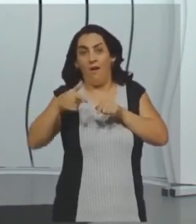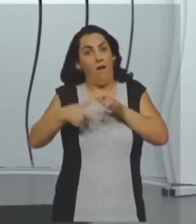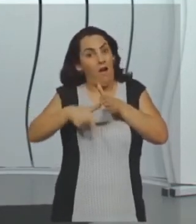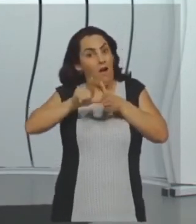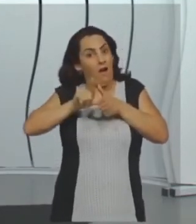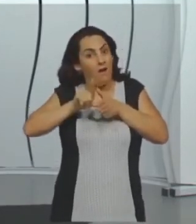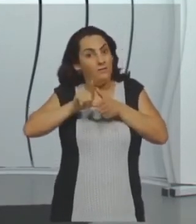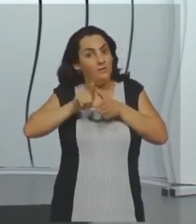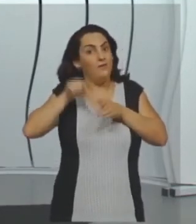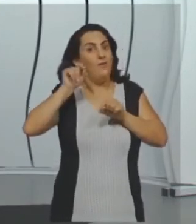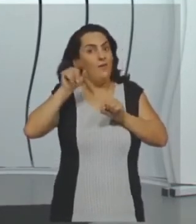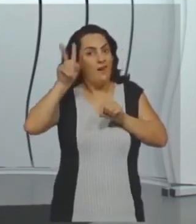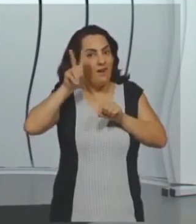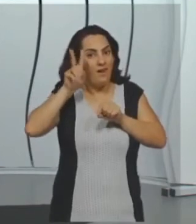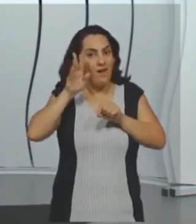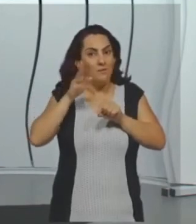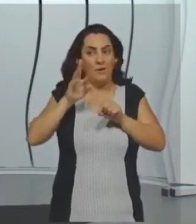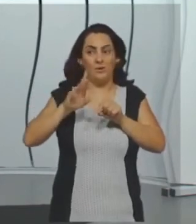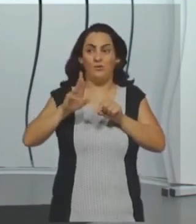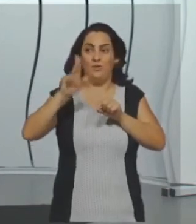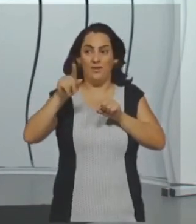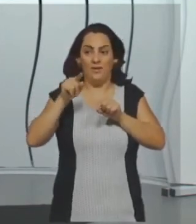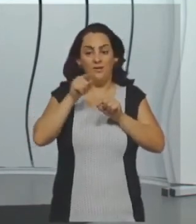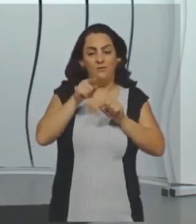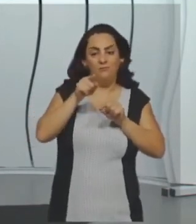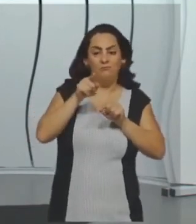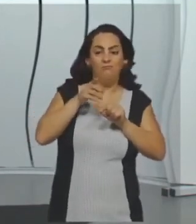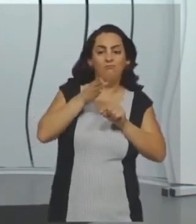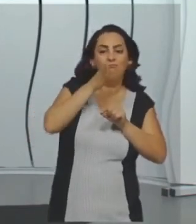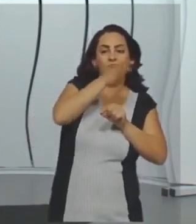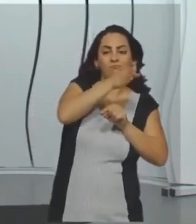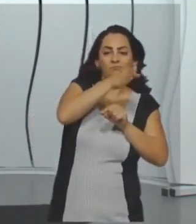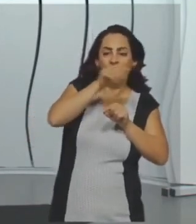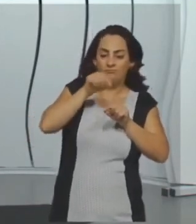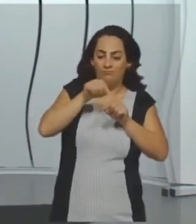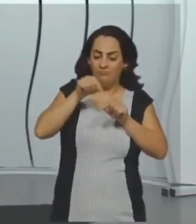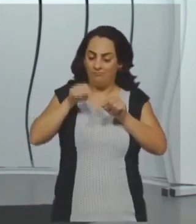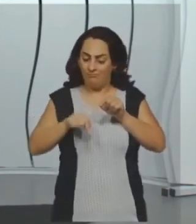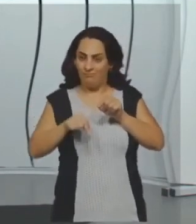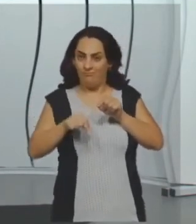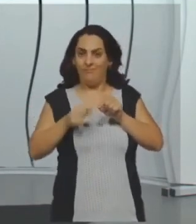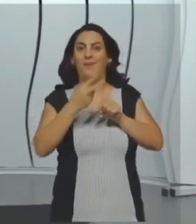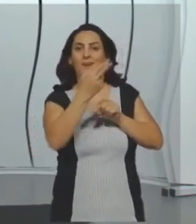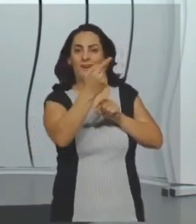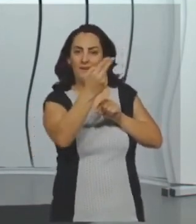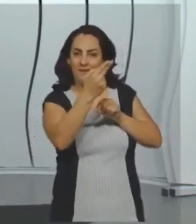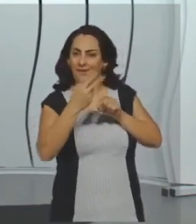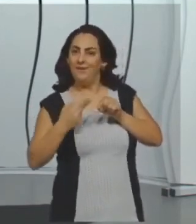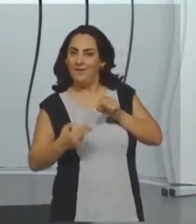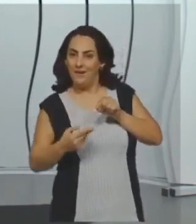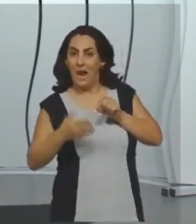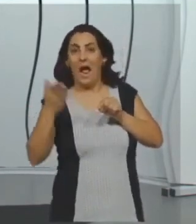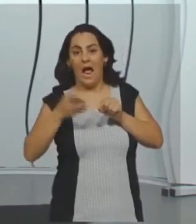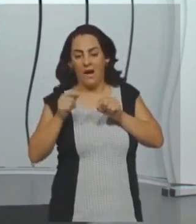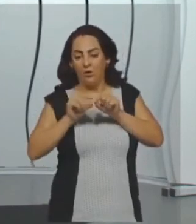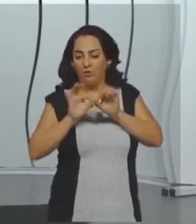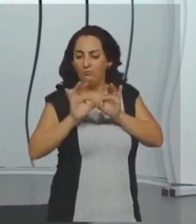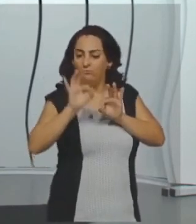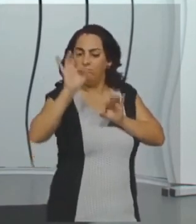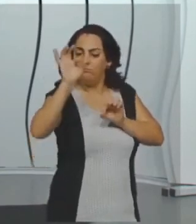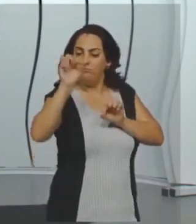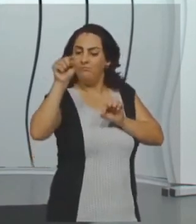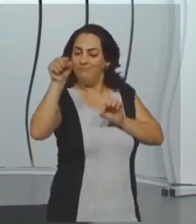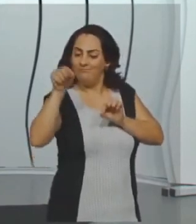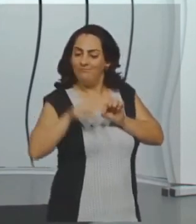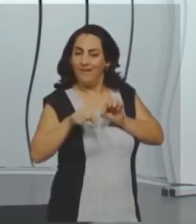colateral interno. Todos os ângulos colaterais internos, né, entre duas retas